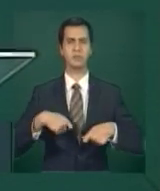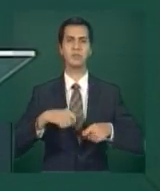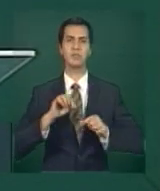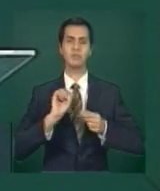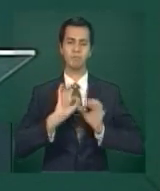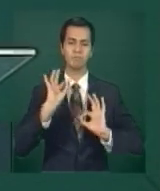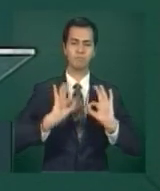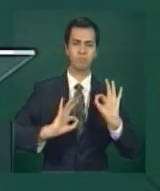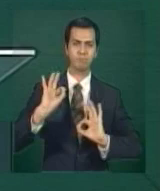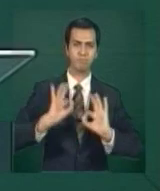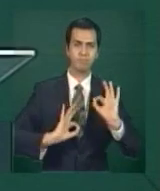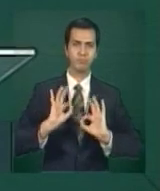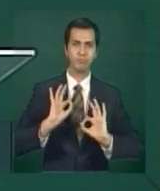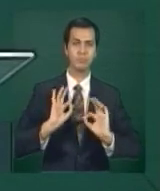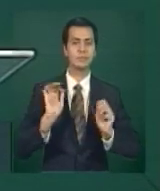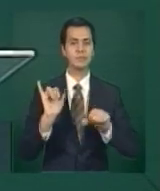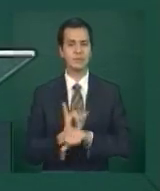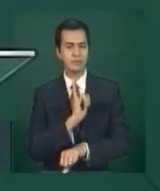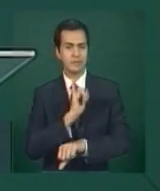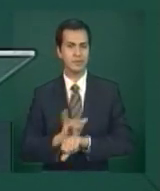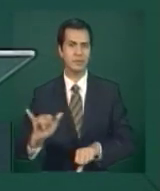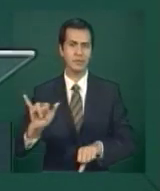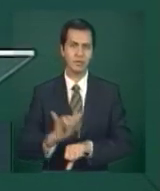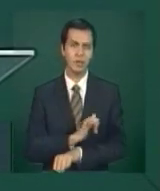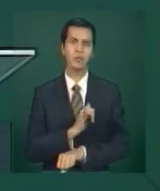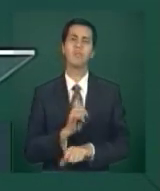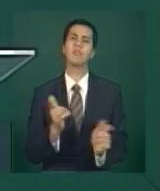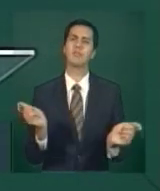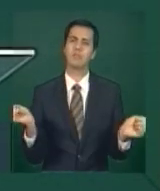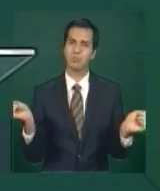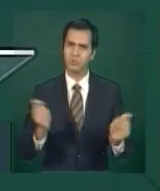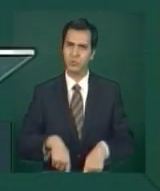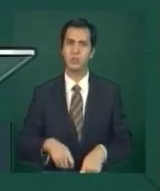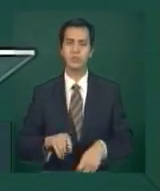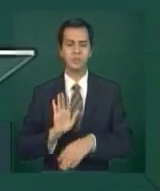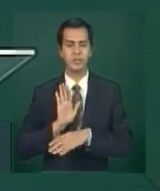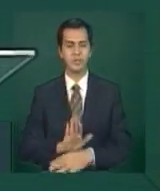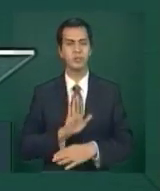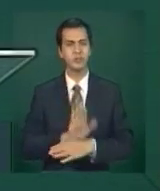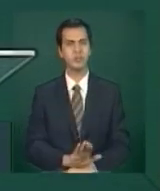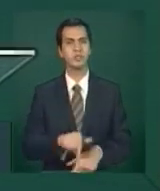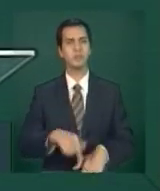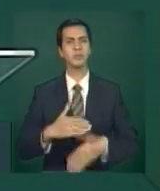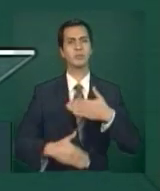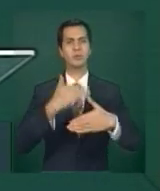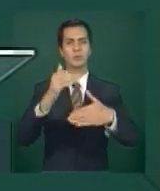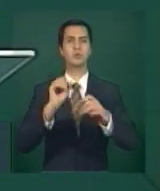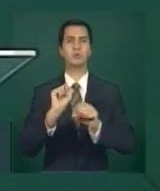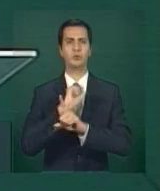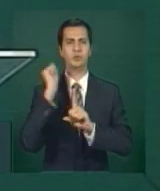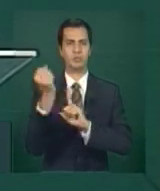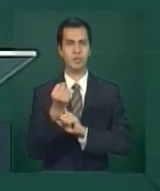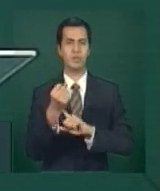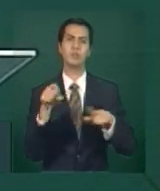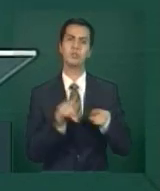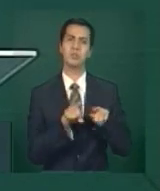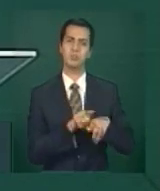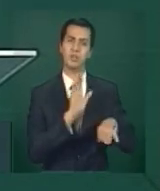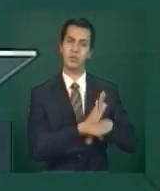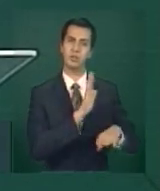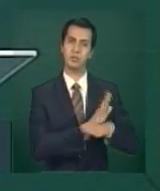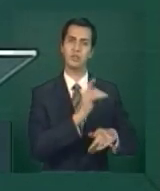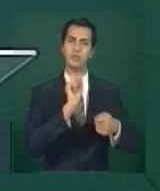diretrizes estratégicas para afirmar o progresso social, para fortalecer a nossa base produtiva,